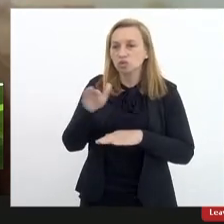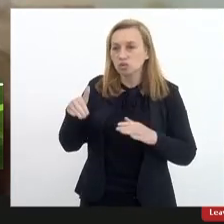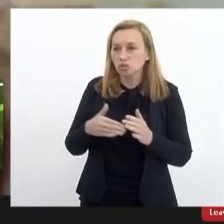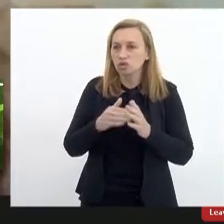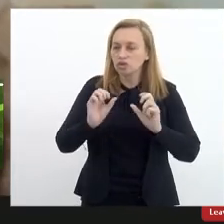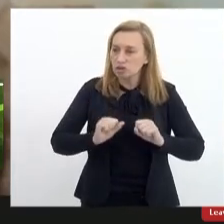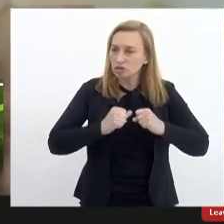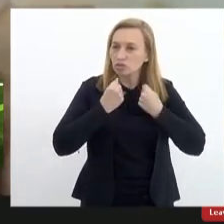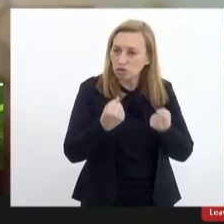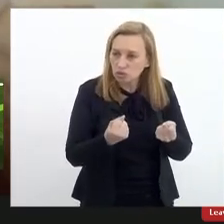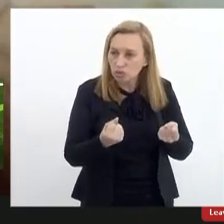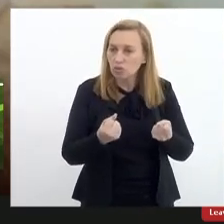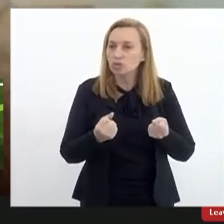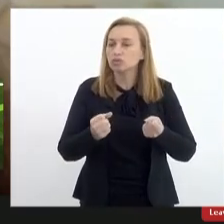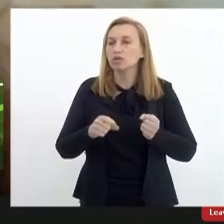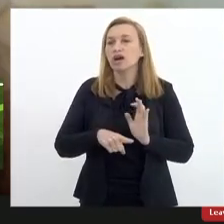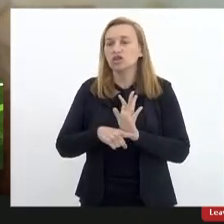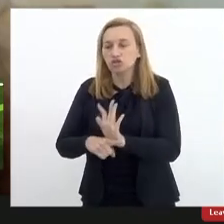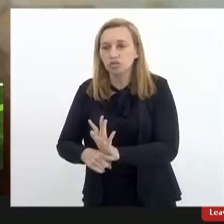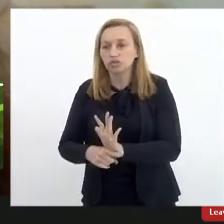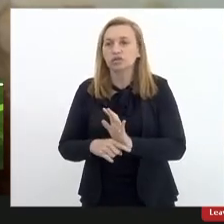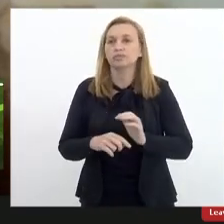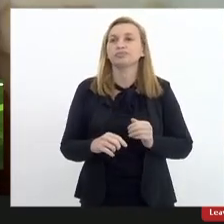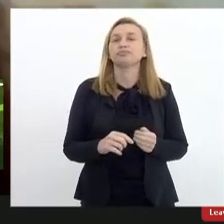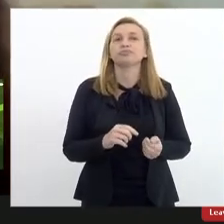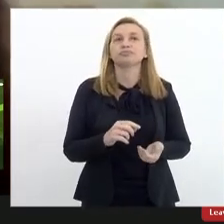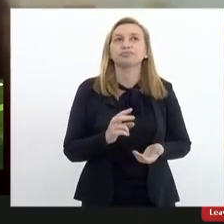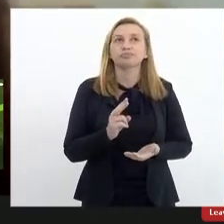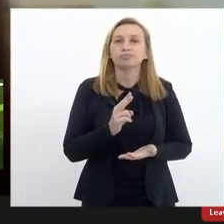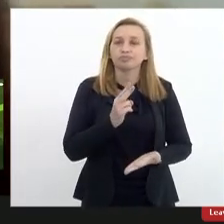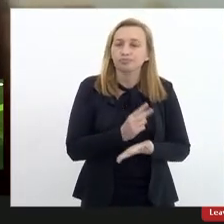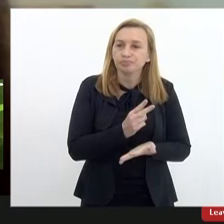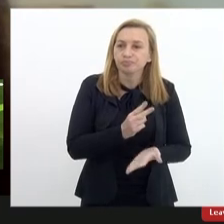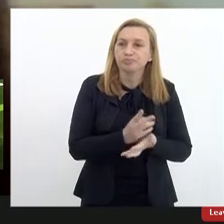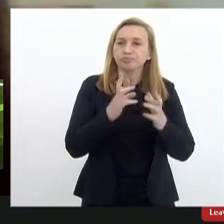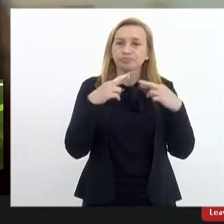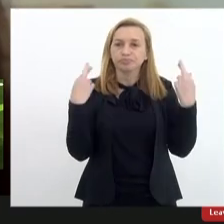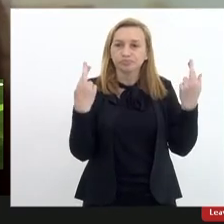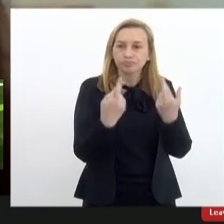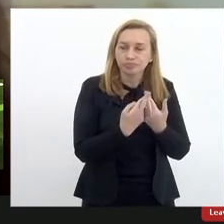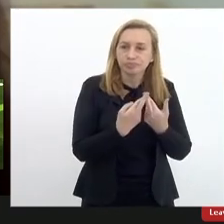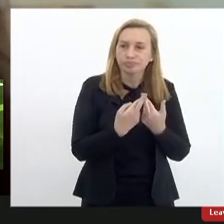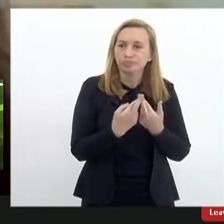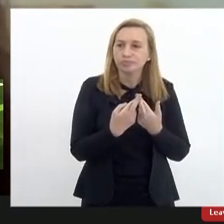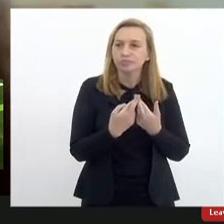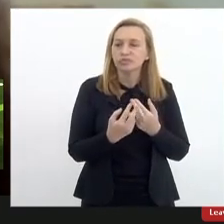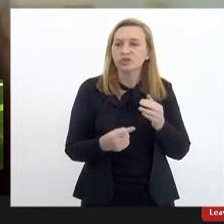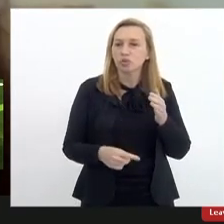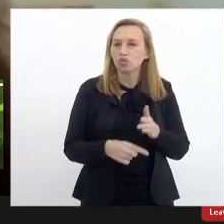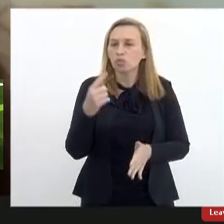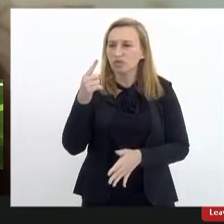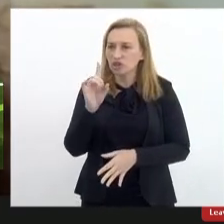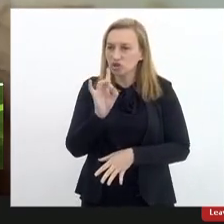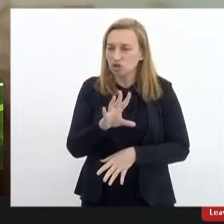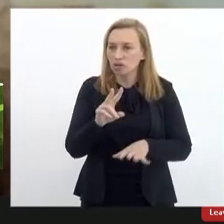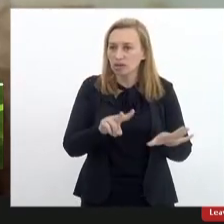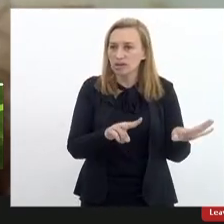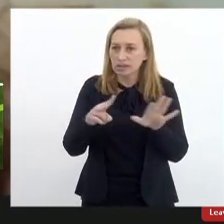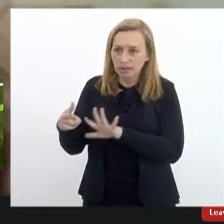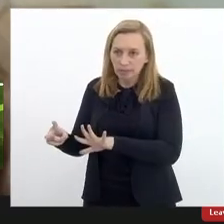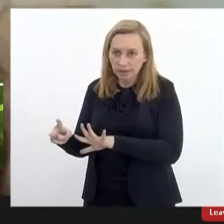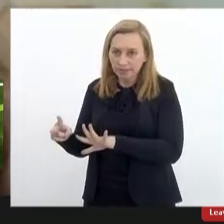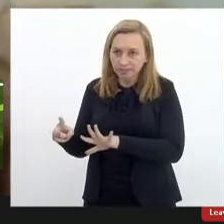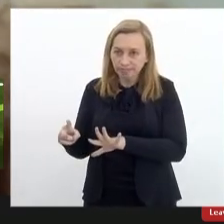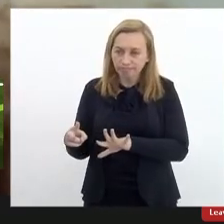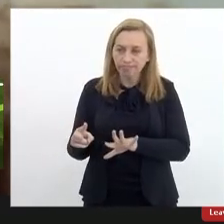atribuições e apesar das reuniões do pleno serem uma vez por semana e de